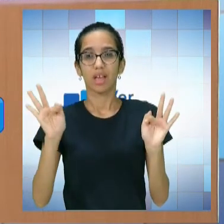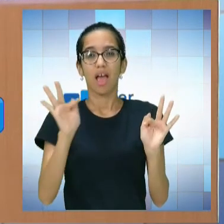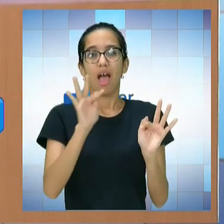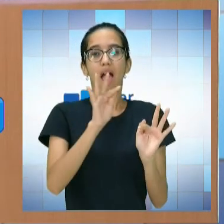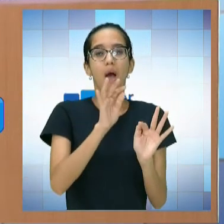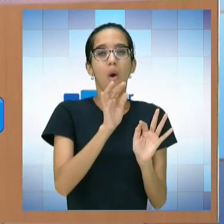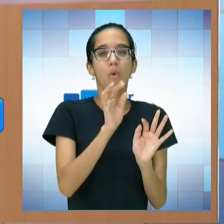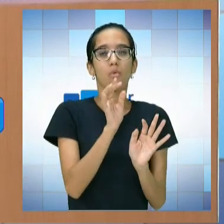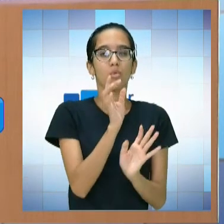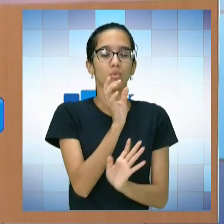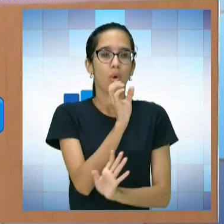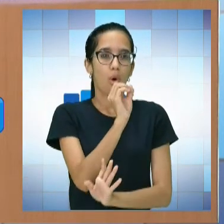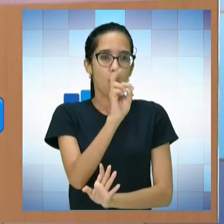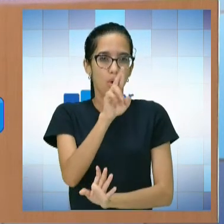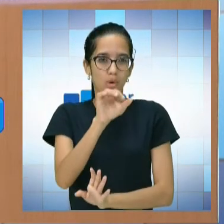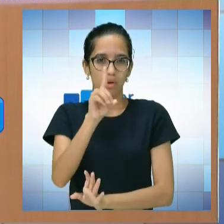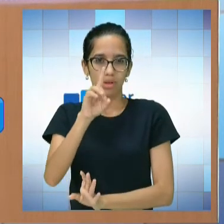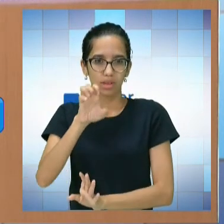não altera o produto.